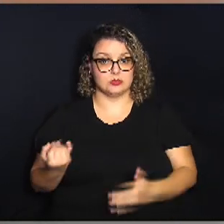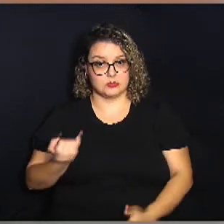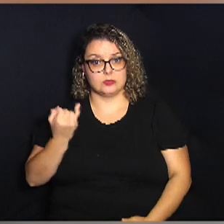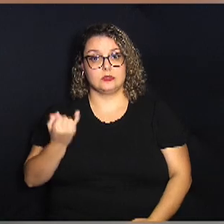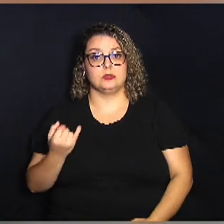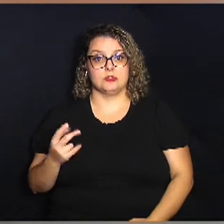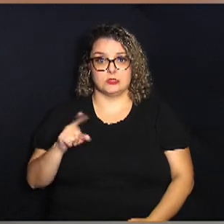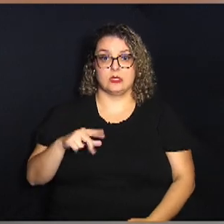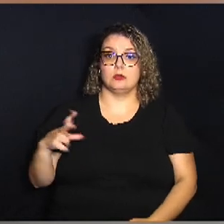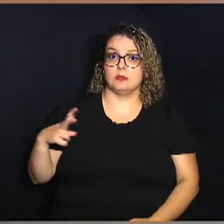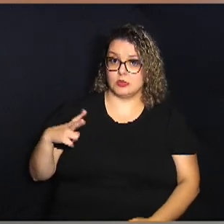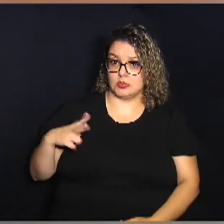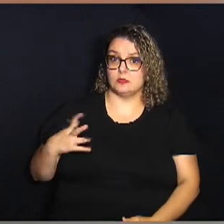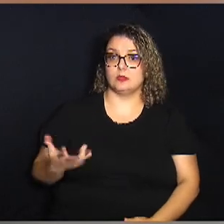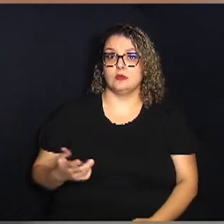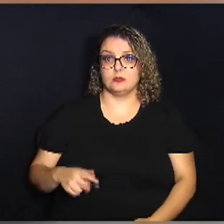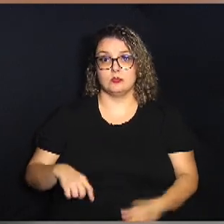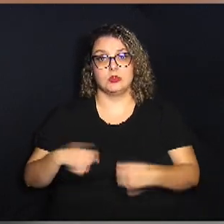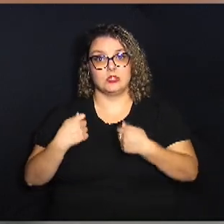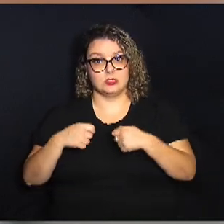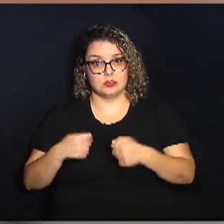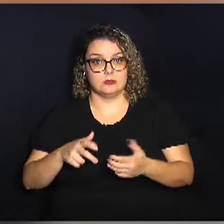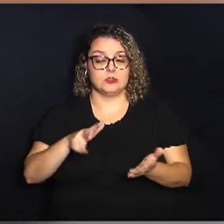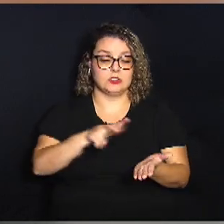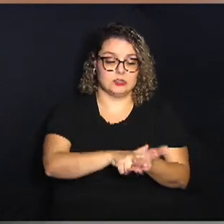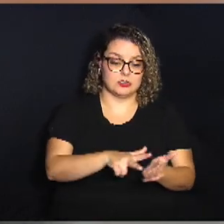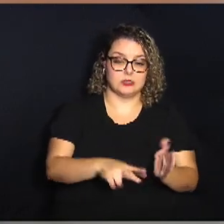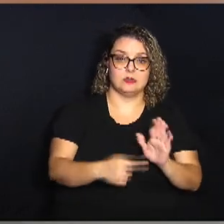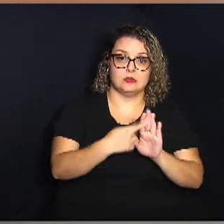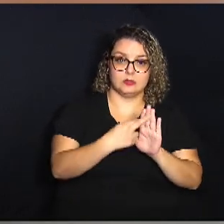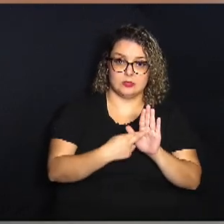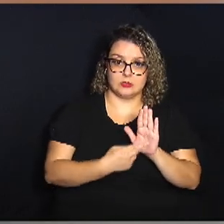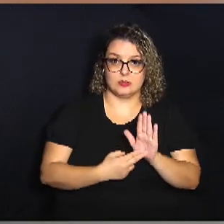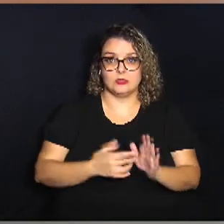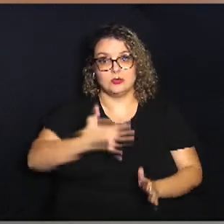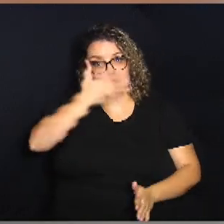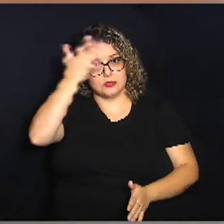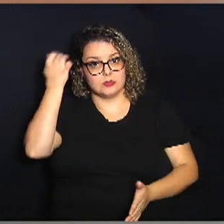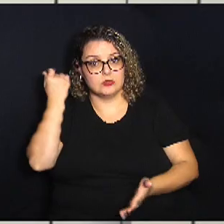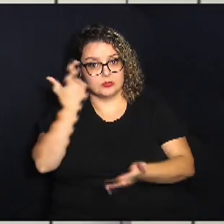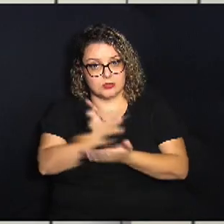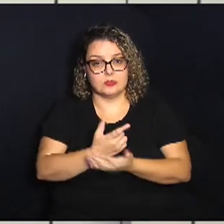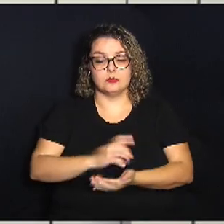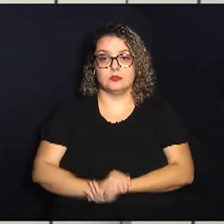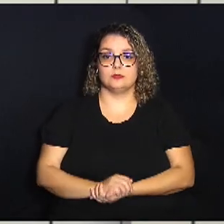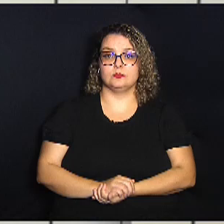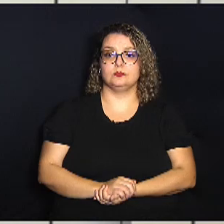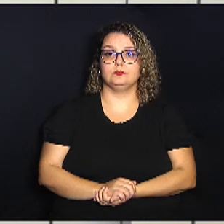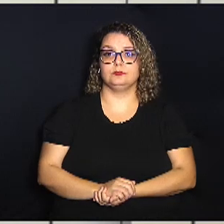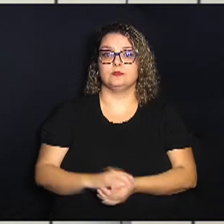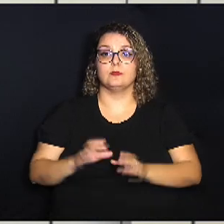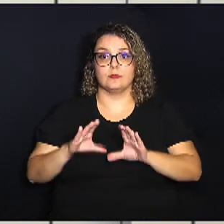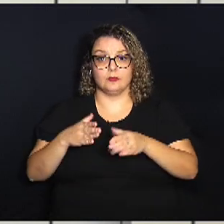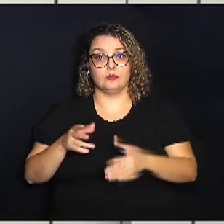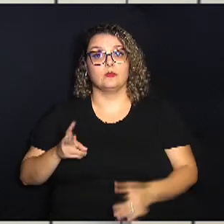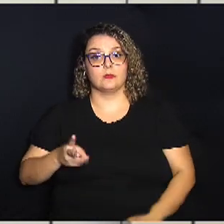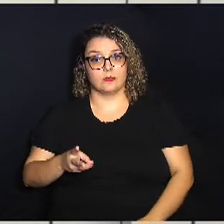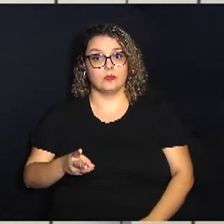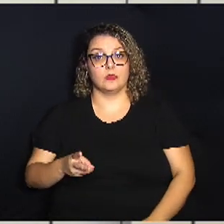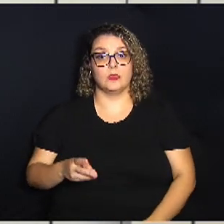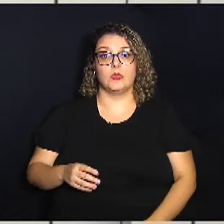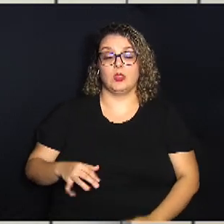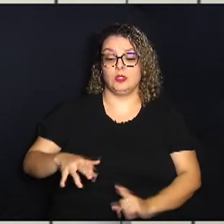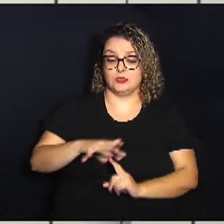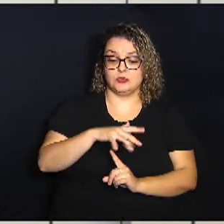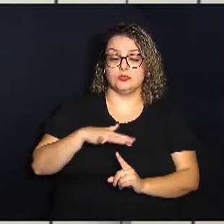privados mas que são regulados também pelo código de defesa do consumidor a comissão permanente de meio ambiente